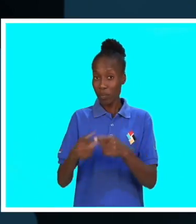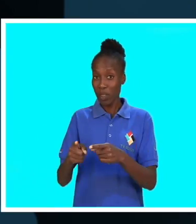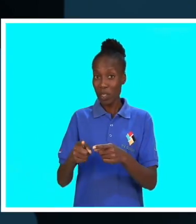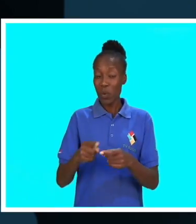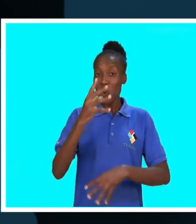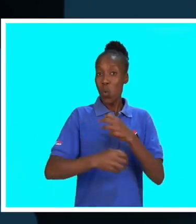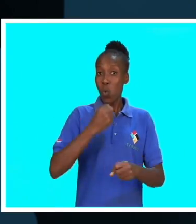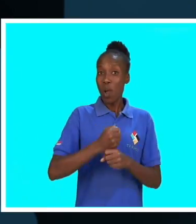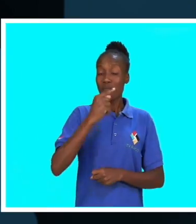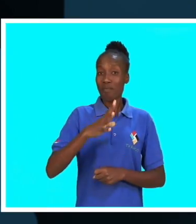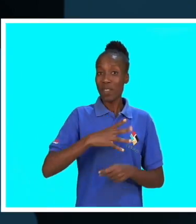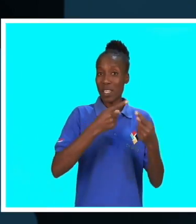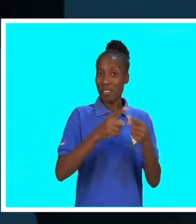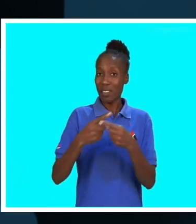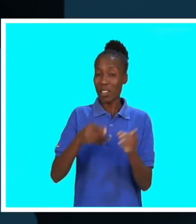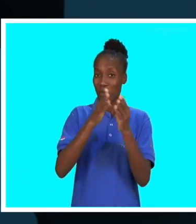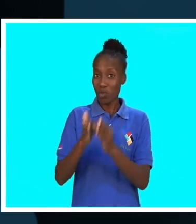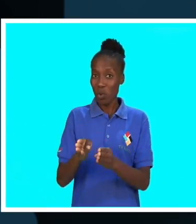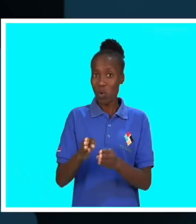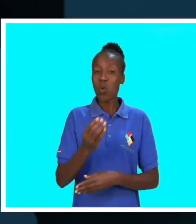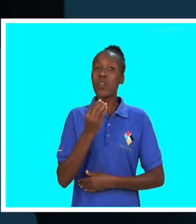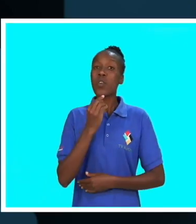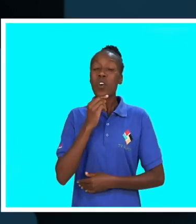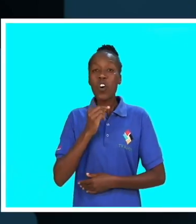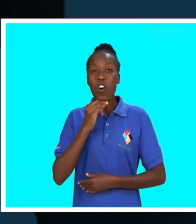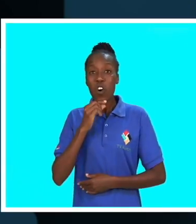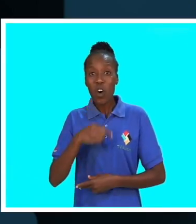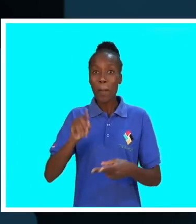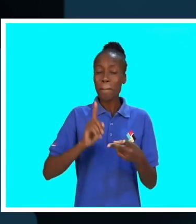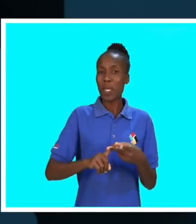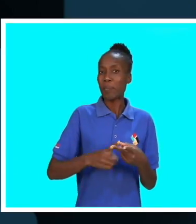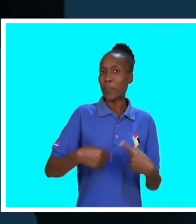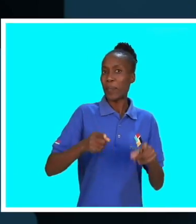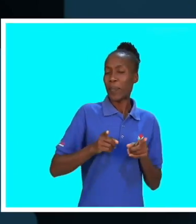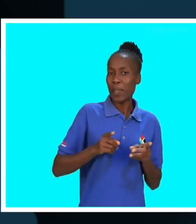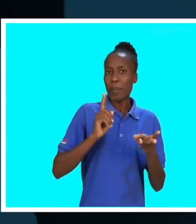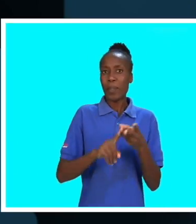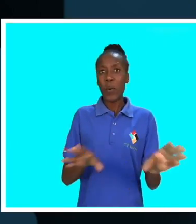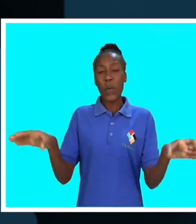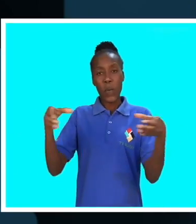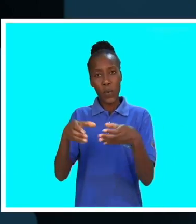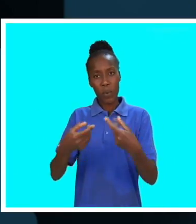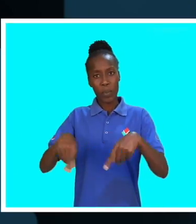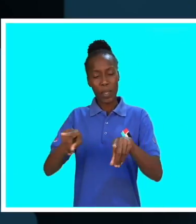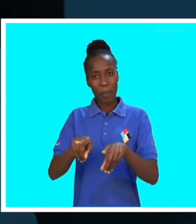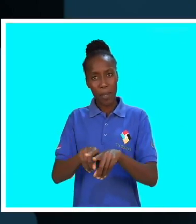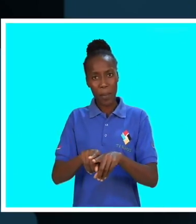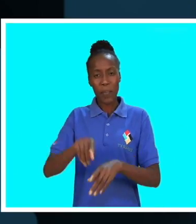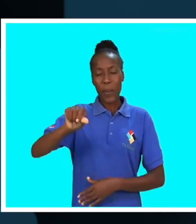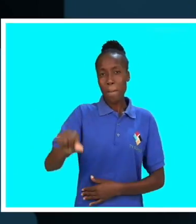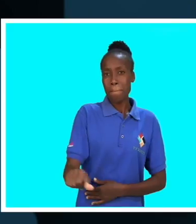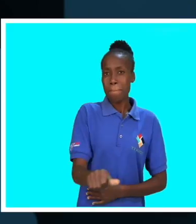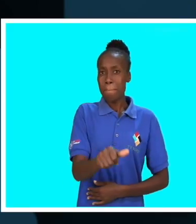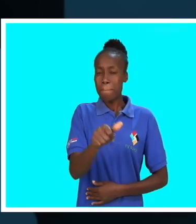categorias de atleta do ano, masculino e naturalmente feminino, para além da categoria de